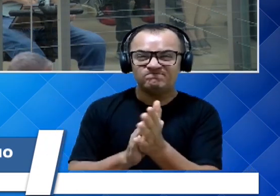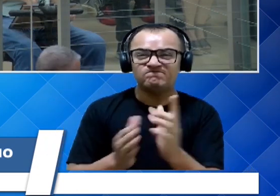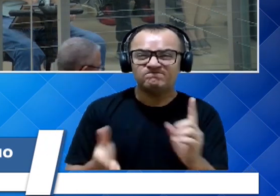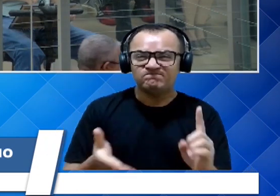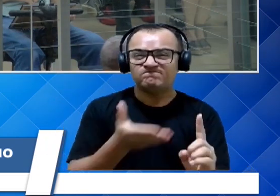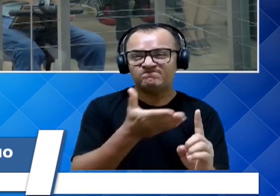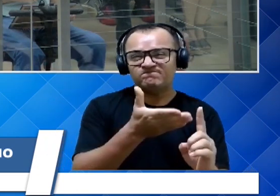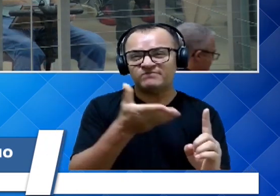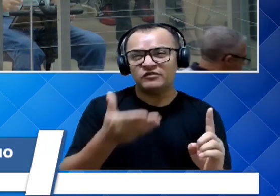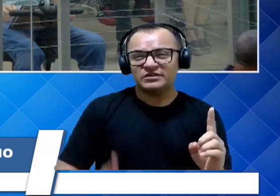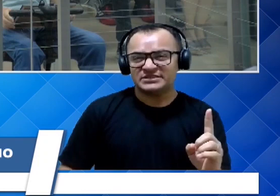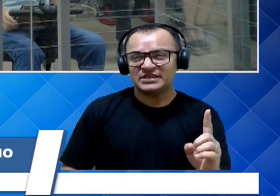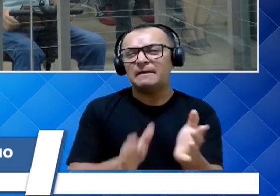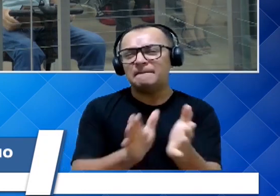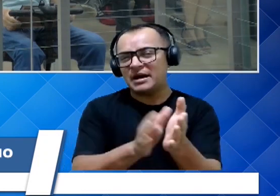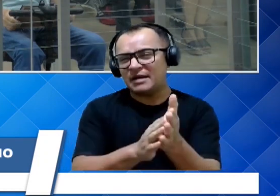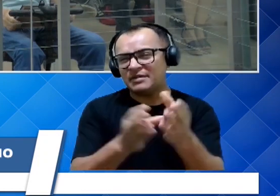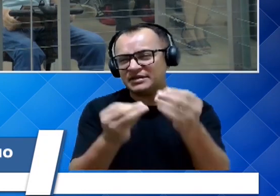Parabéns, muito obrigado.